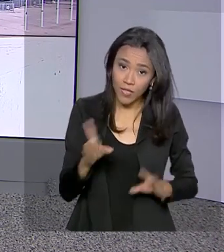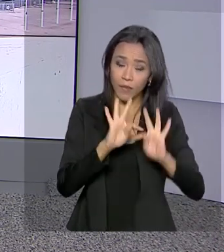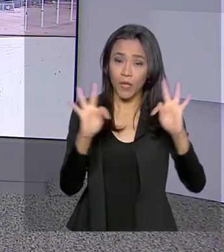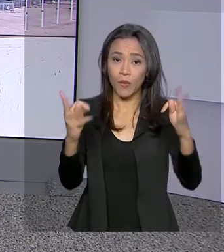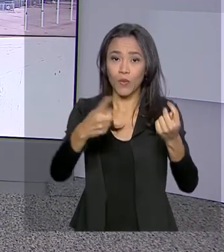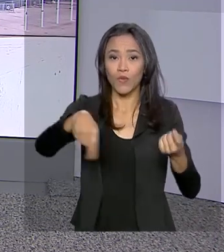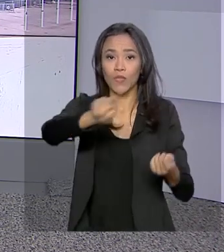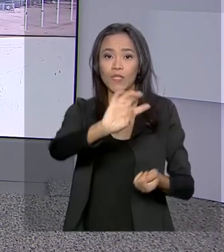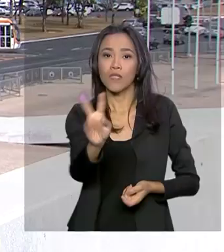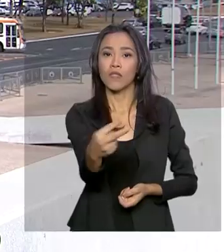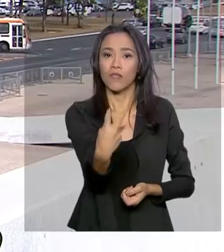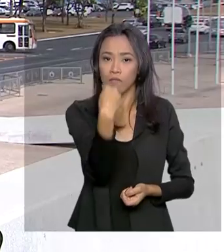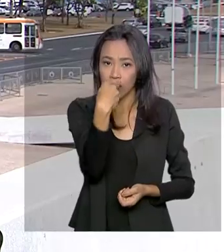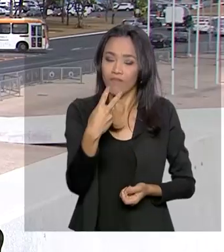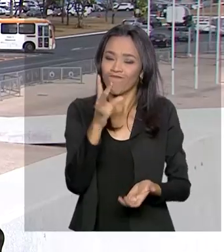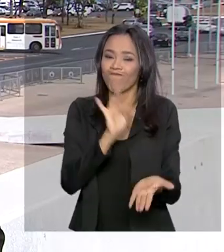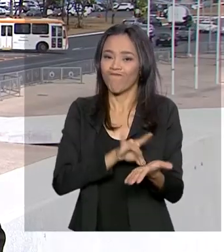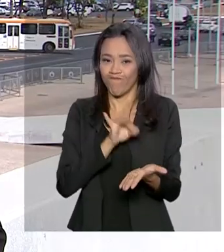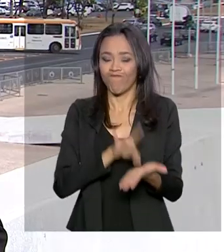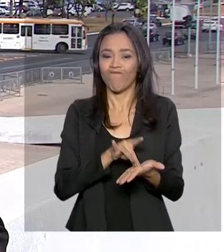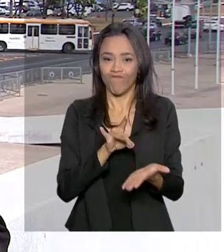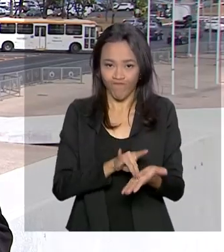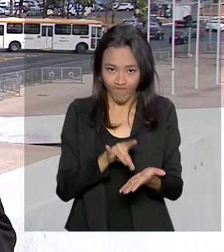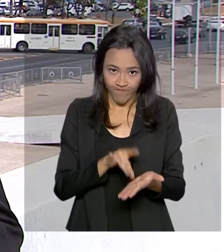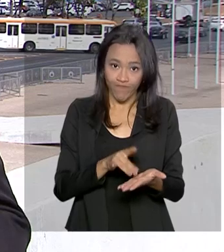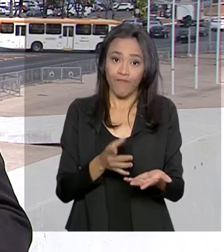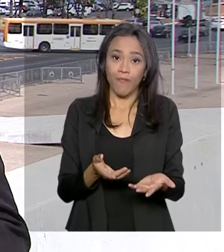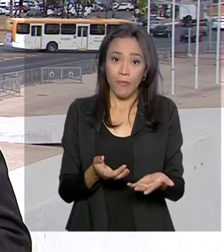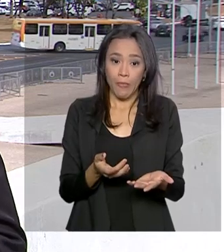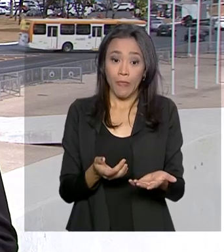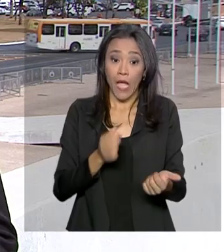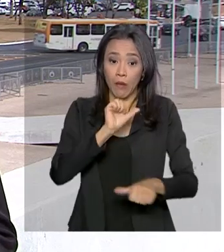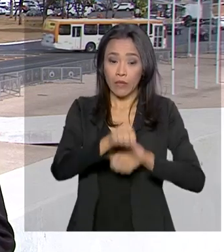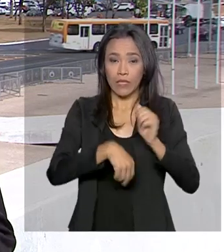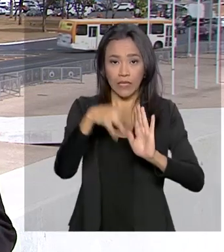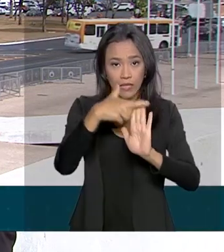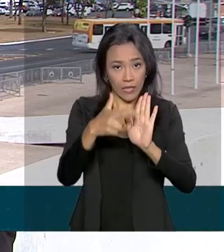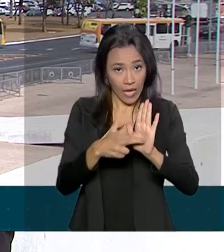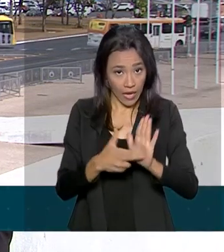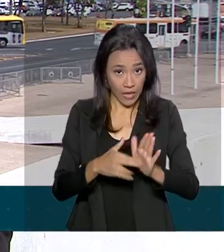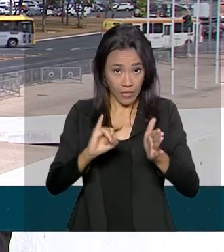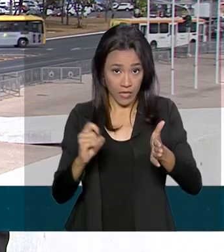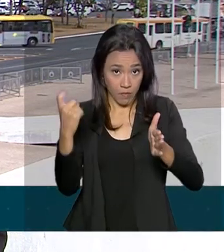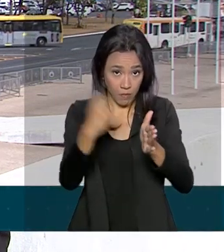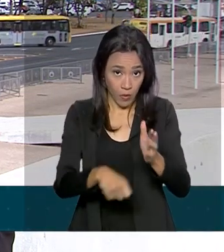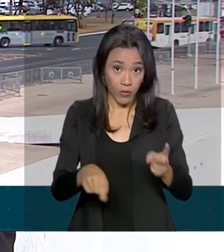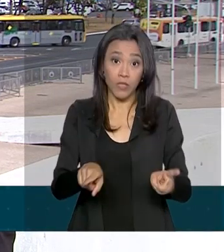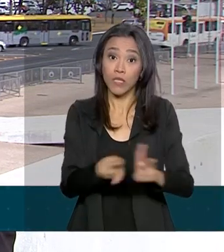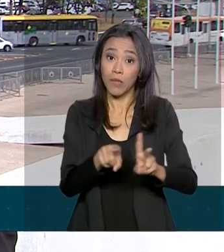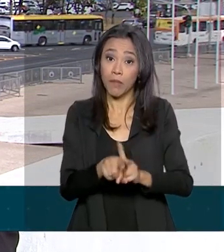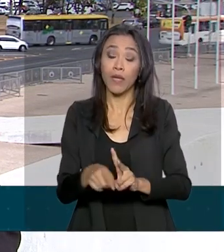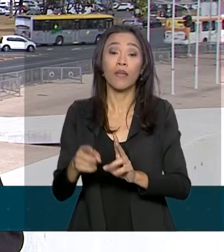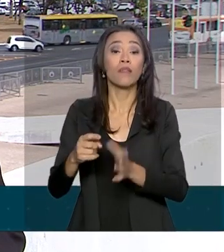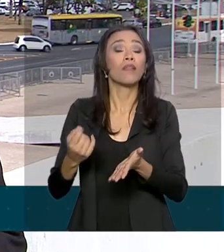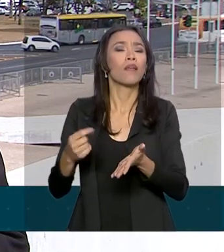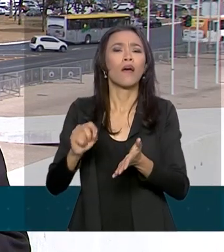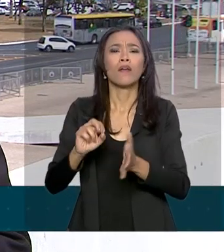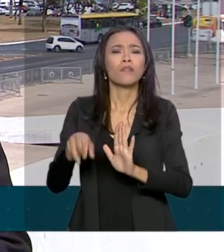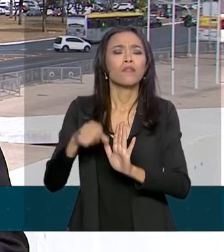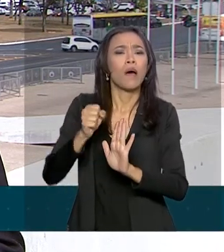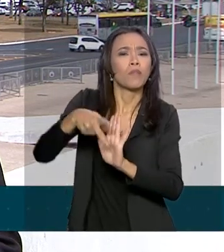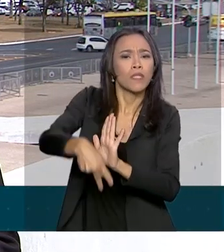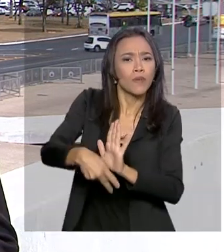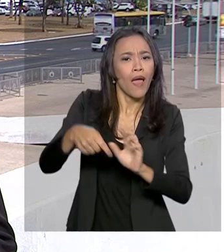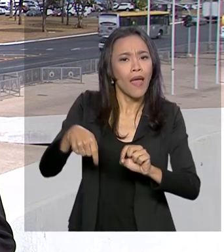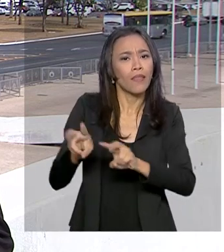todos que nos acompanham. É verdade, a reforma tributária e a nova Previdência estão entre os principais